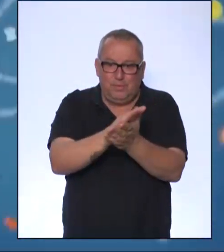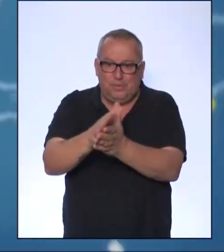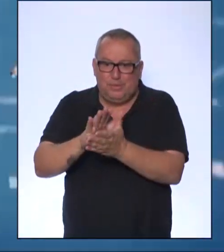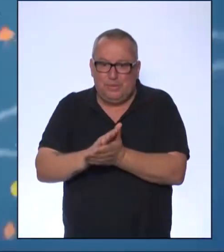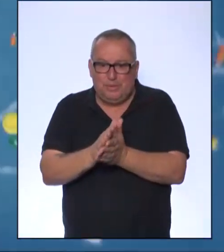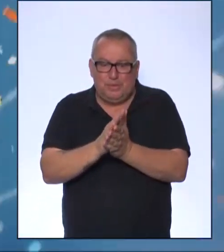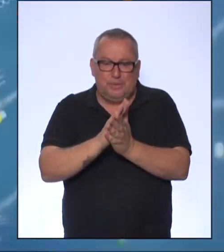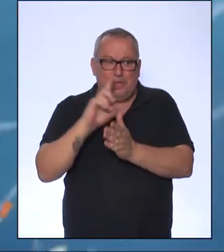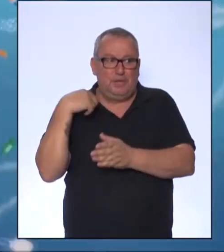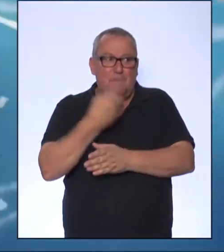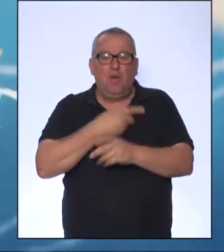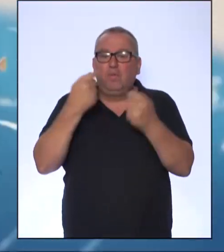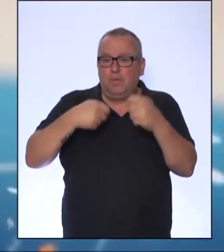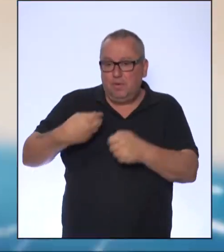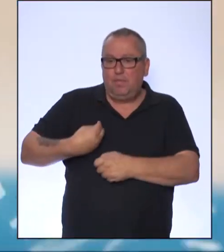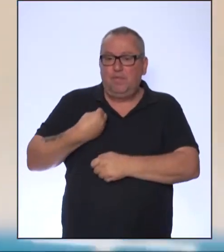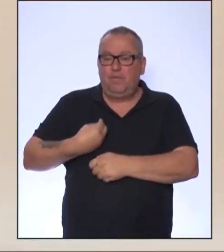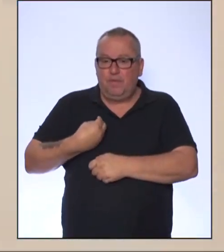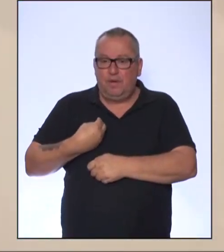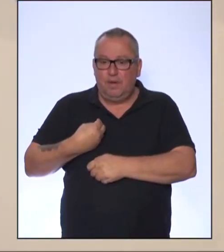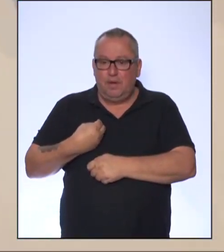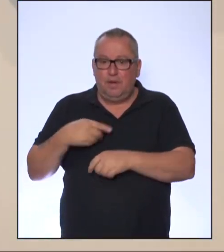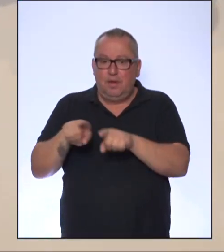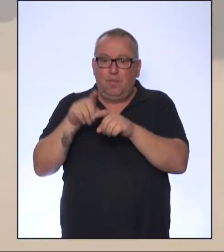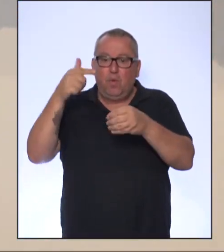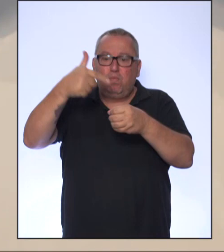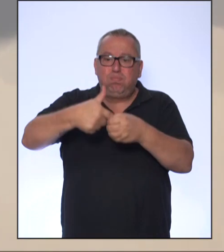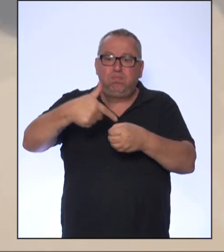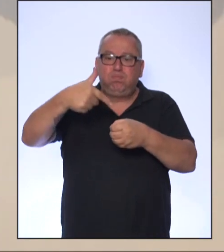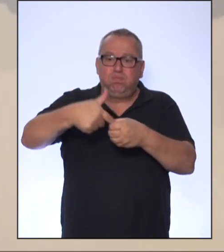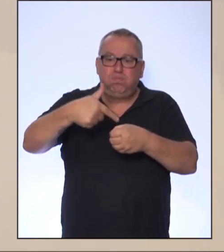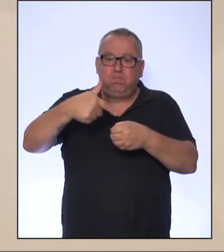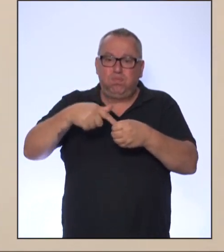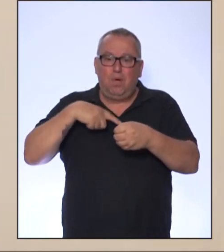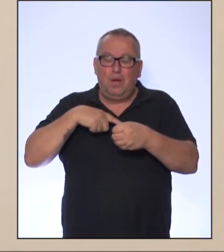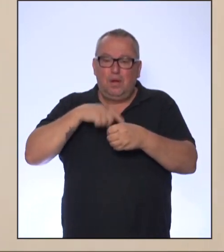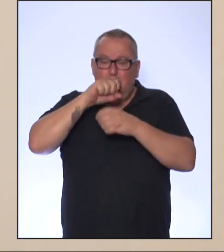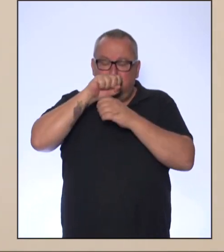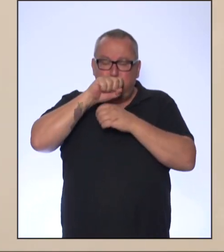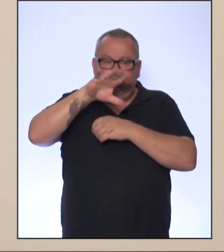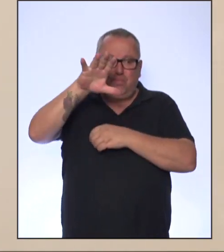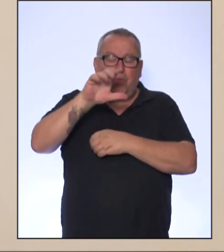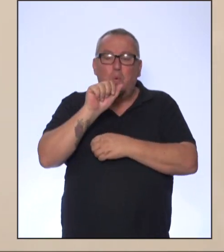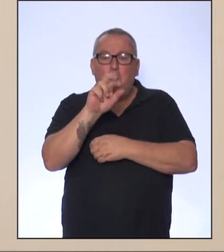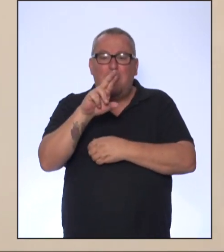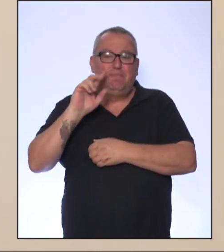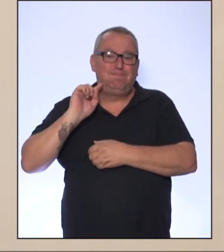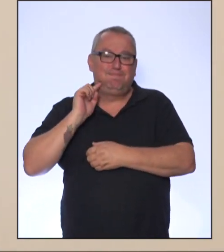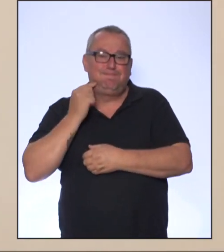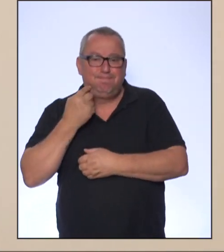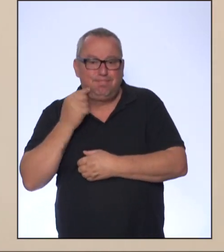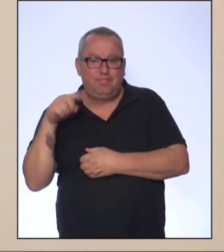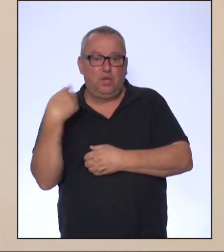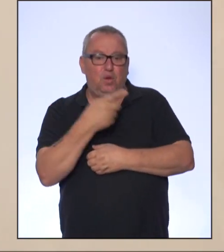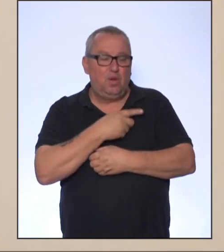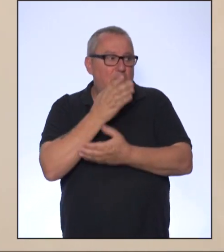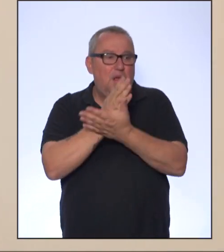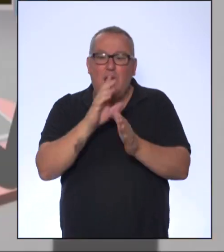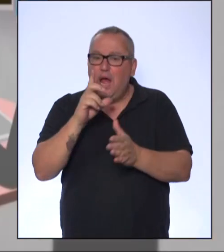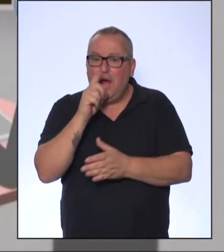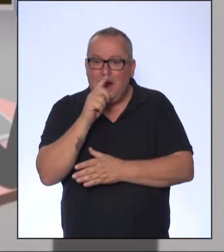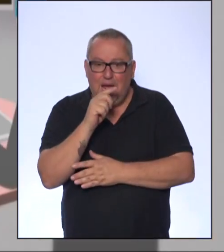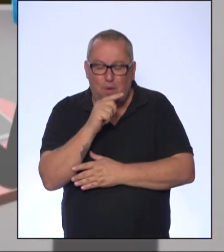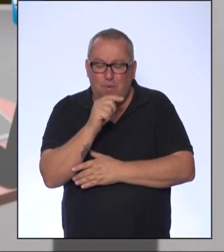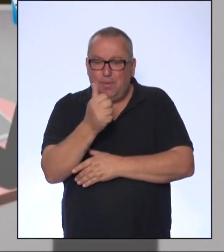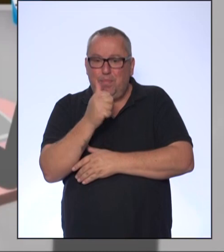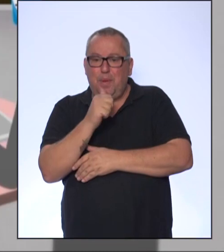que precisamos para viver. Os combustíveis que nós queimamos estão contaminando a atmosfera. nós estamos esgotando nossas fontes de